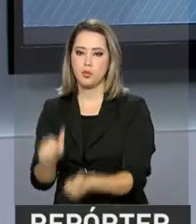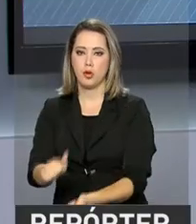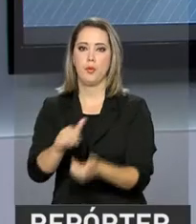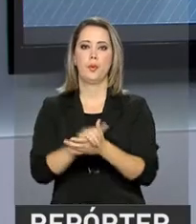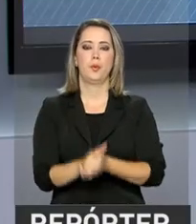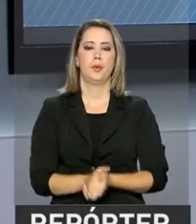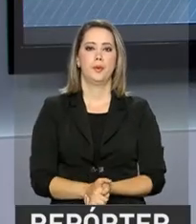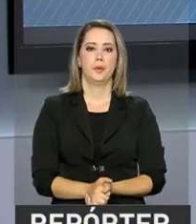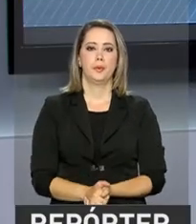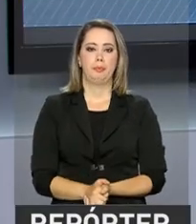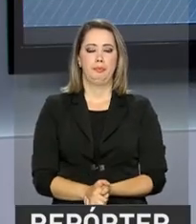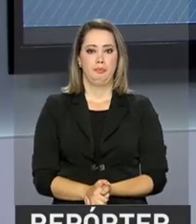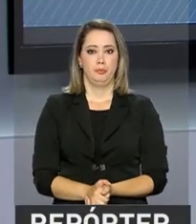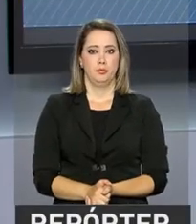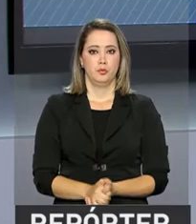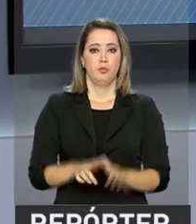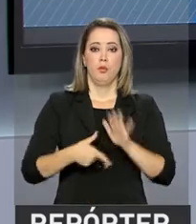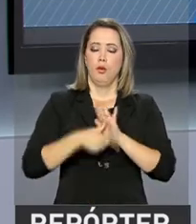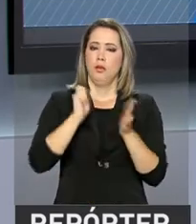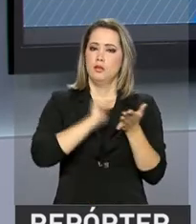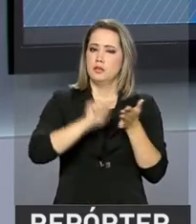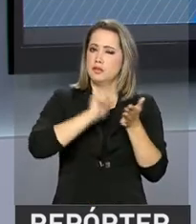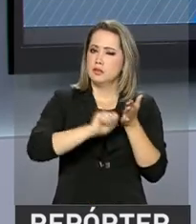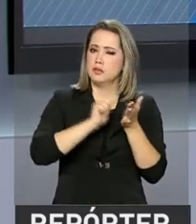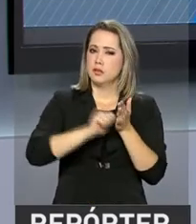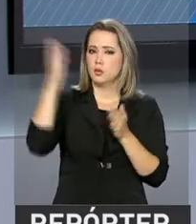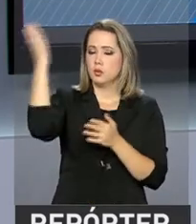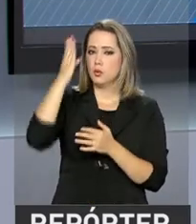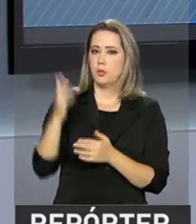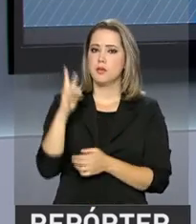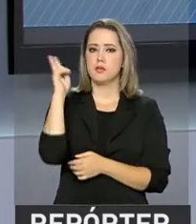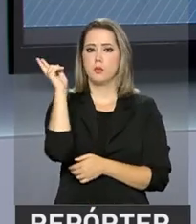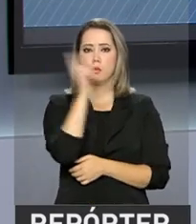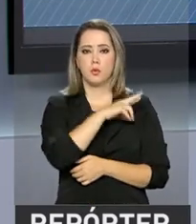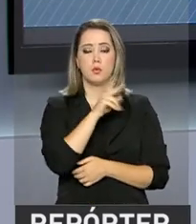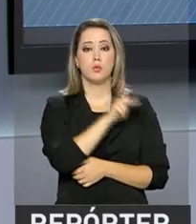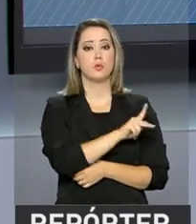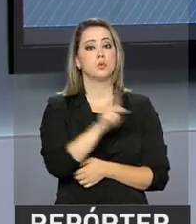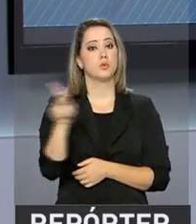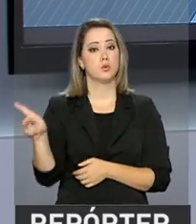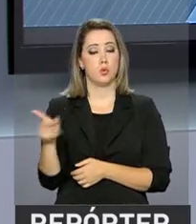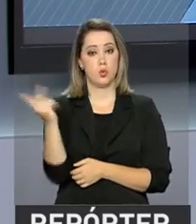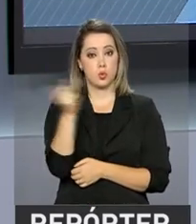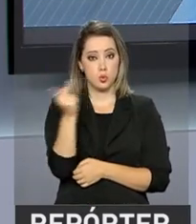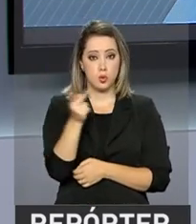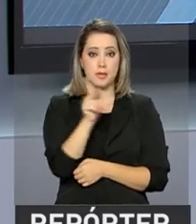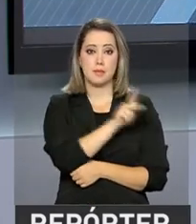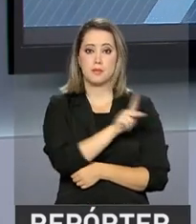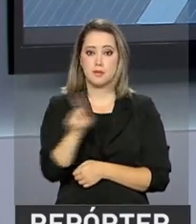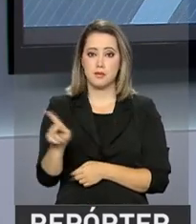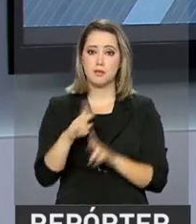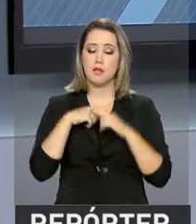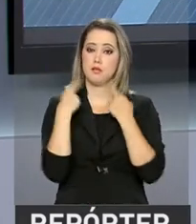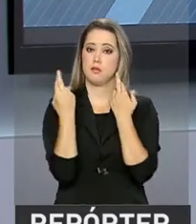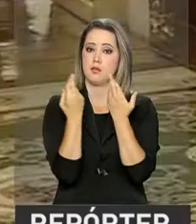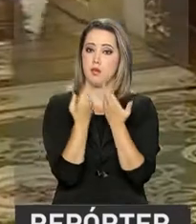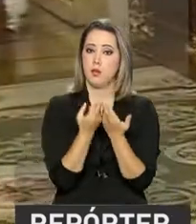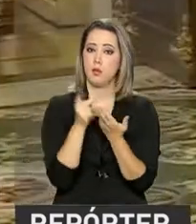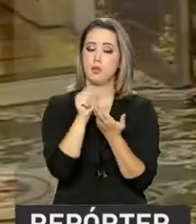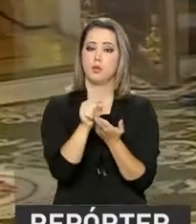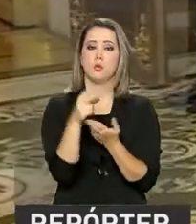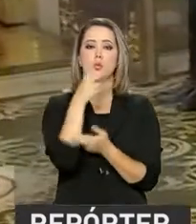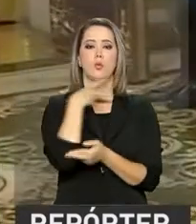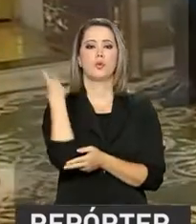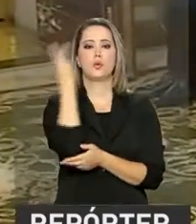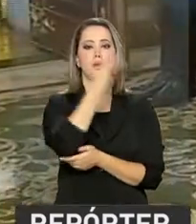E antes da assinatura de acordos entre Brasil e Rússia, os presidentes Michel Temer e Vladimir Putin se reuniram